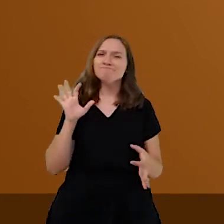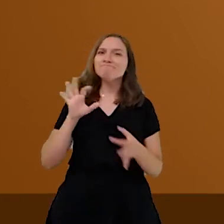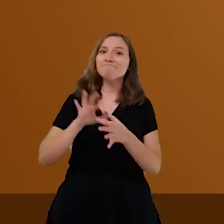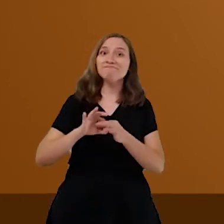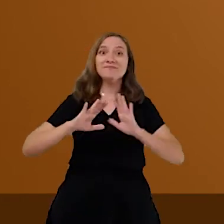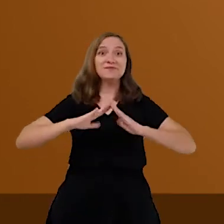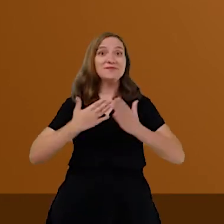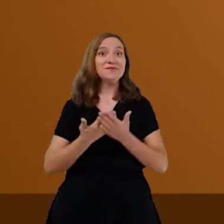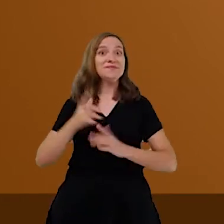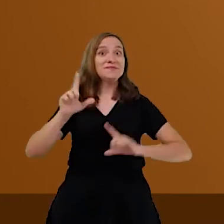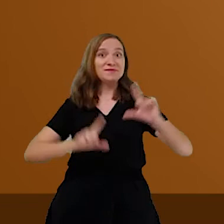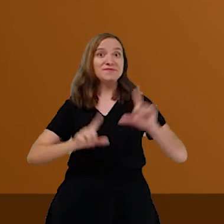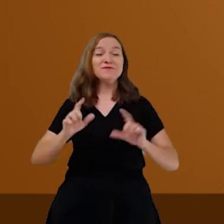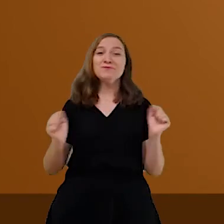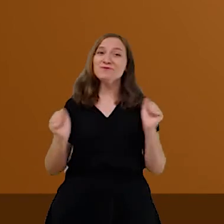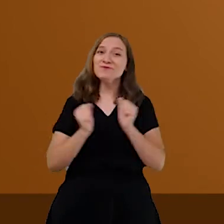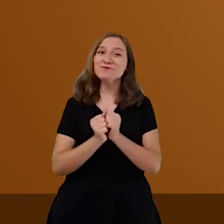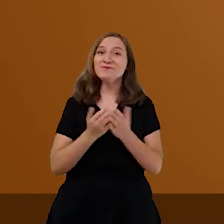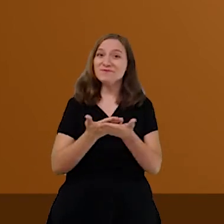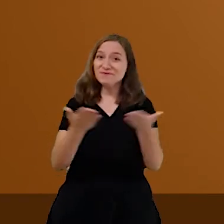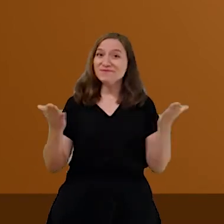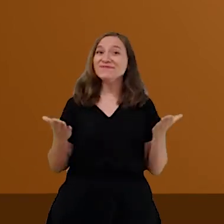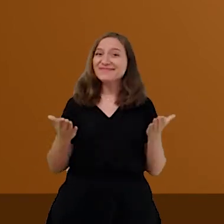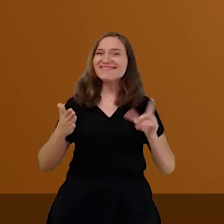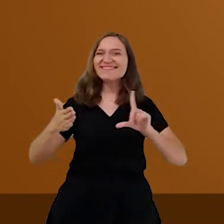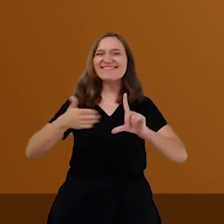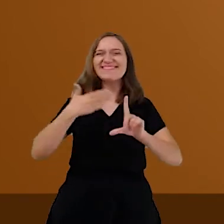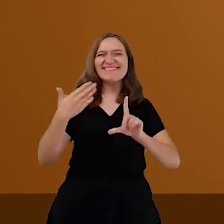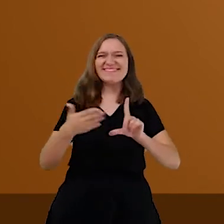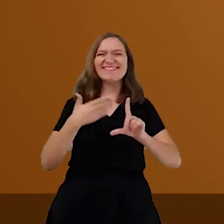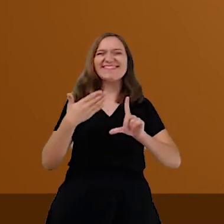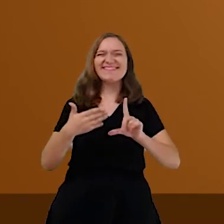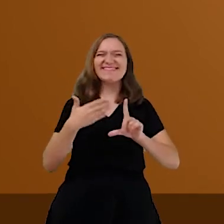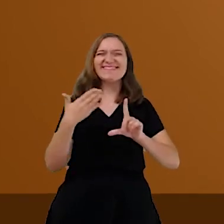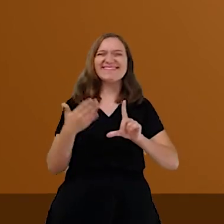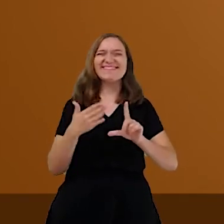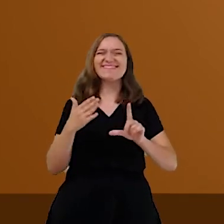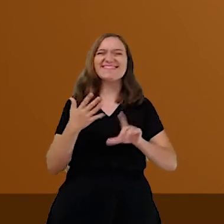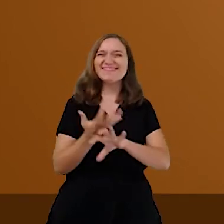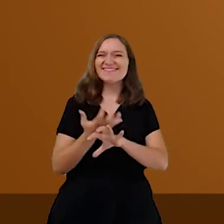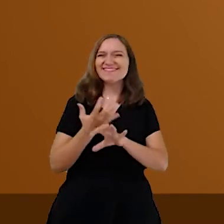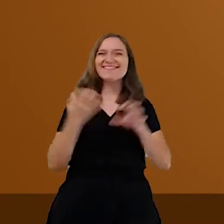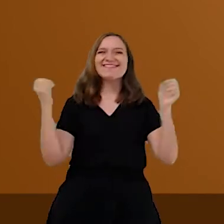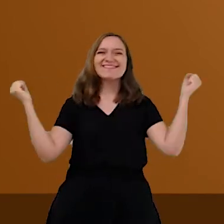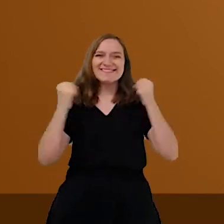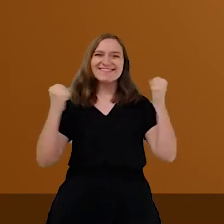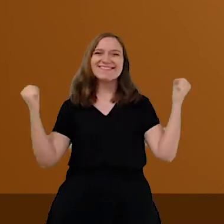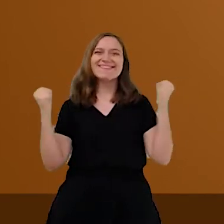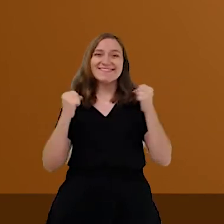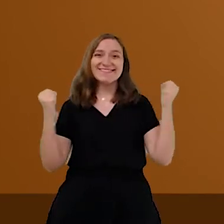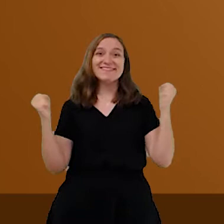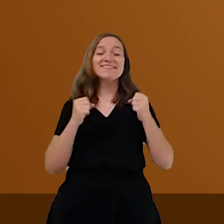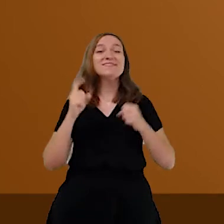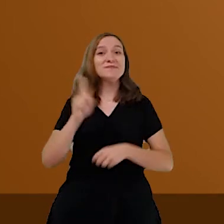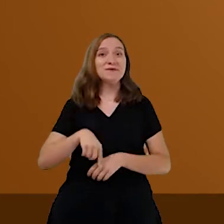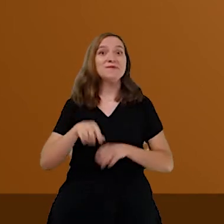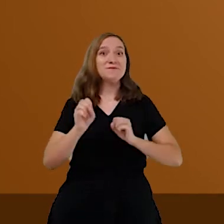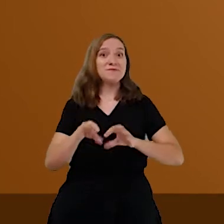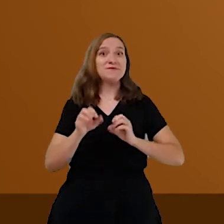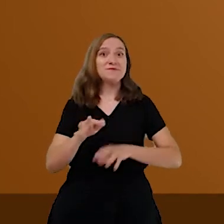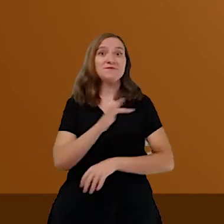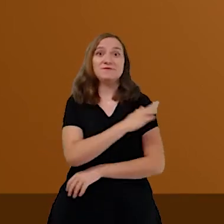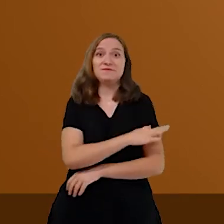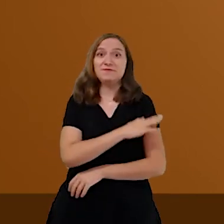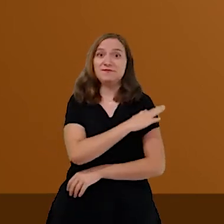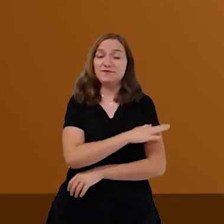aqui no Conexão Escola TV, com as videoaulas de Educação Física para os anos iniciais do ciclo da